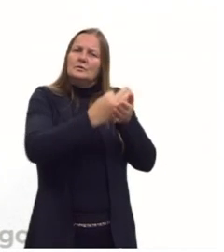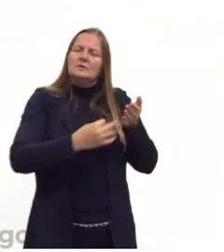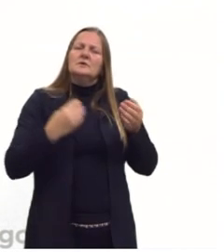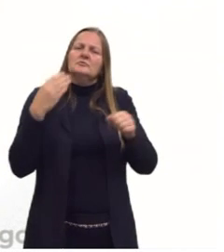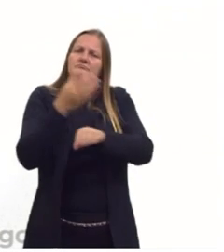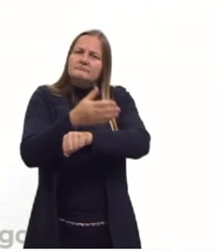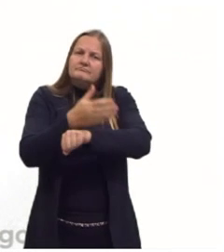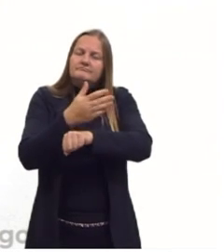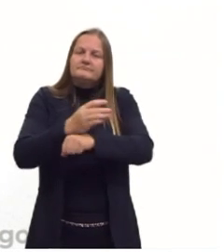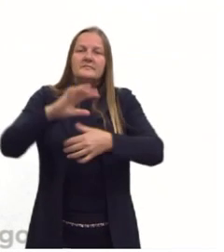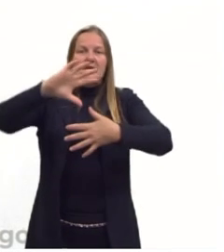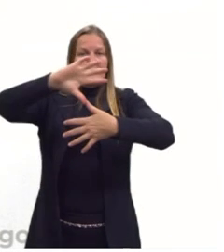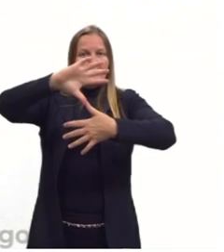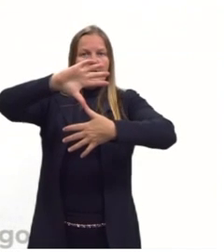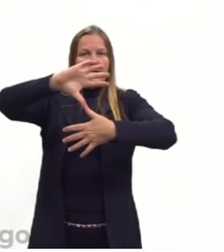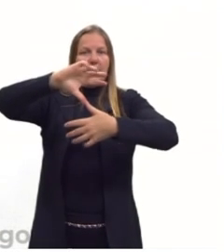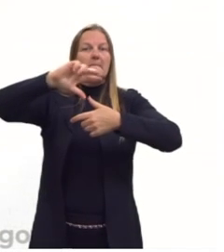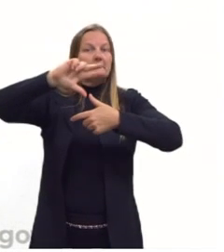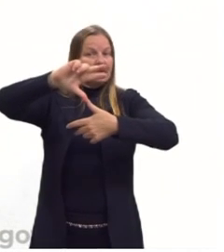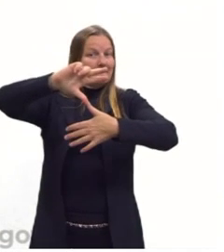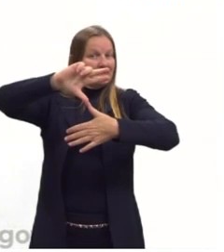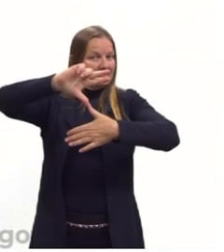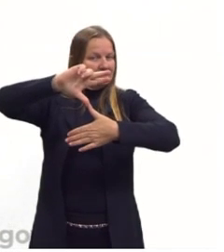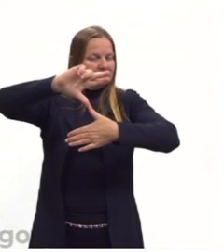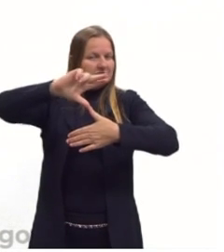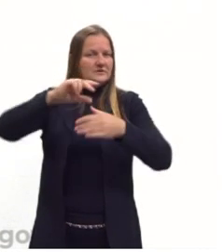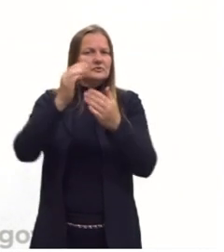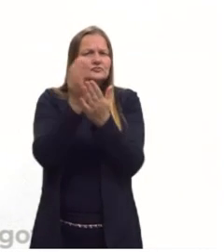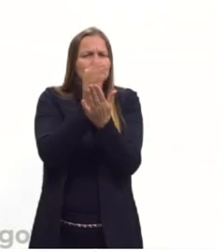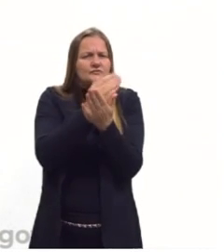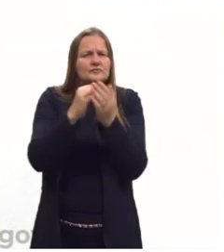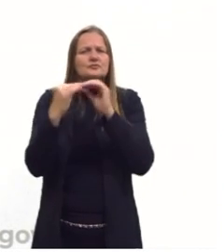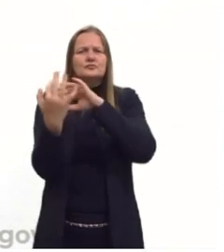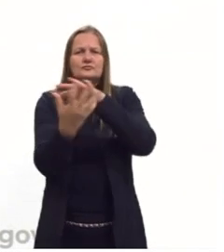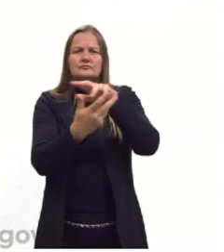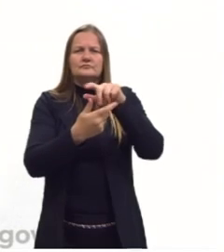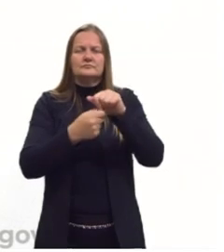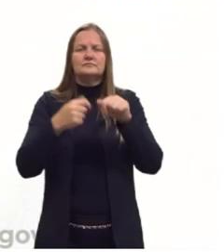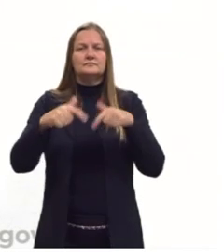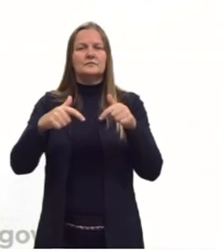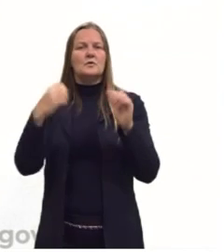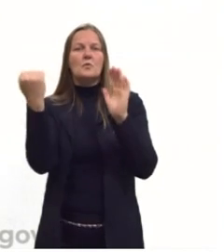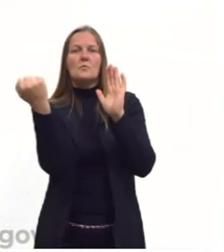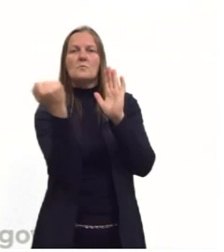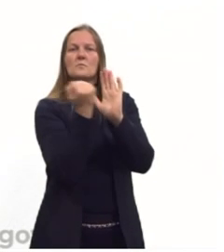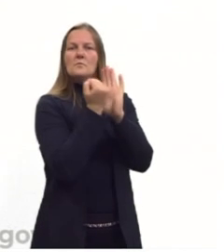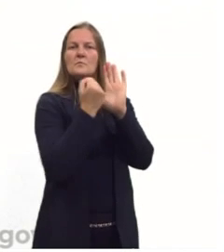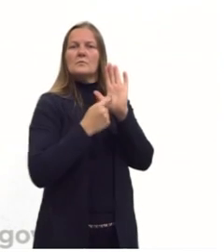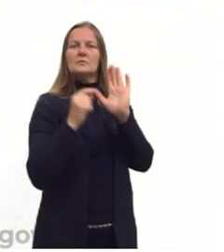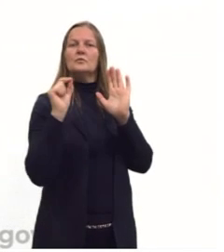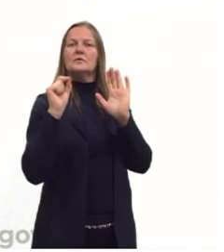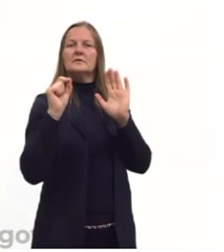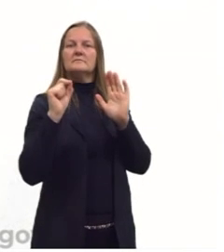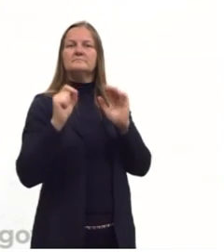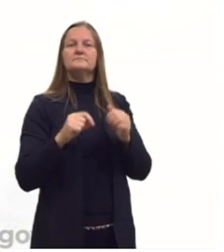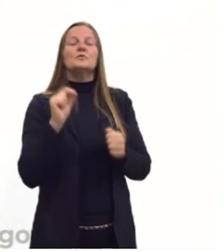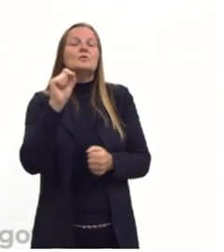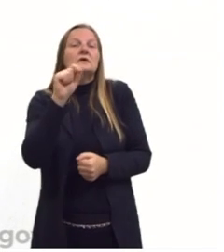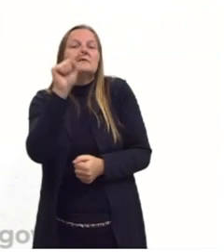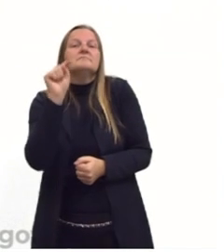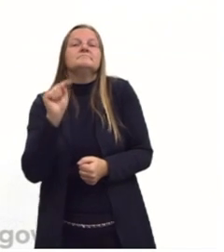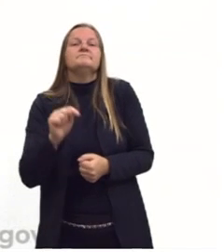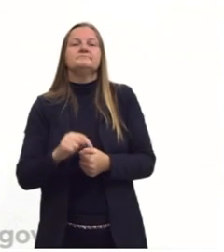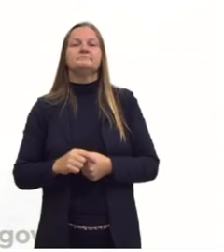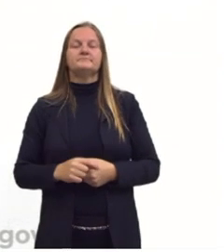participação da América Latina na divisão internacional do trabalho, marcado por... Então, o que ele vai